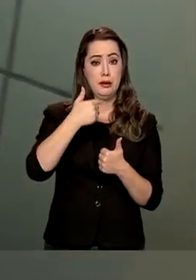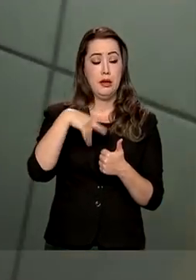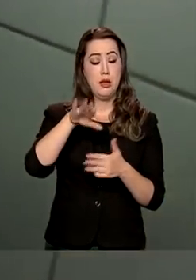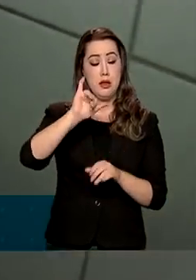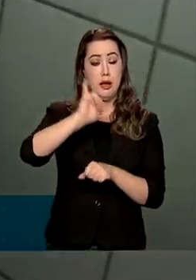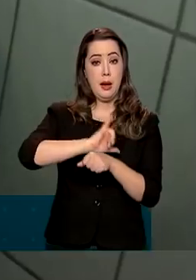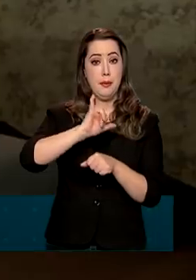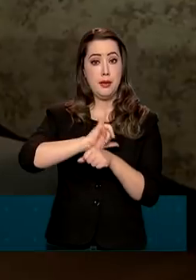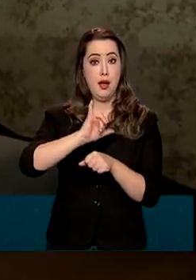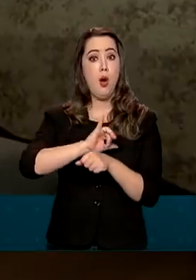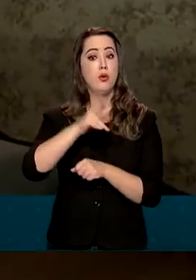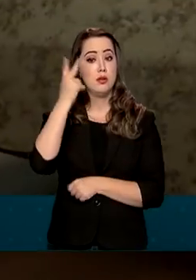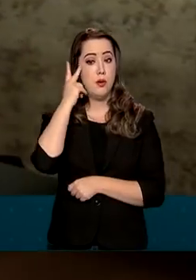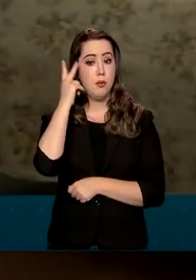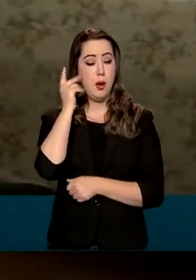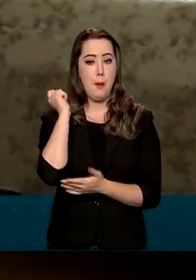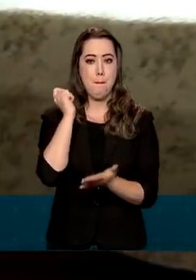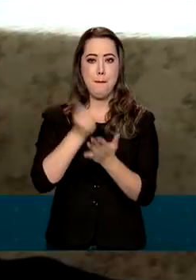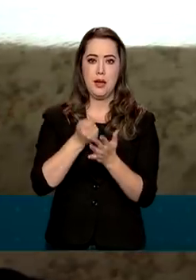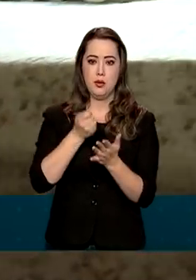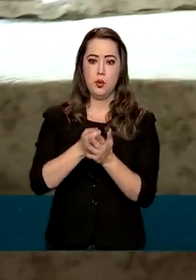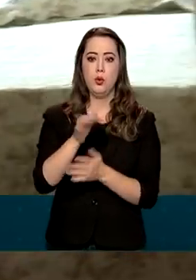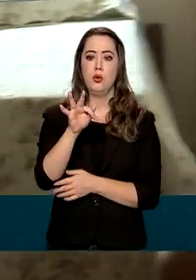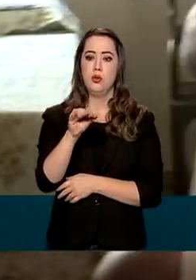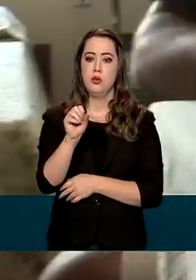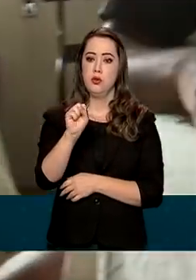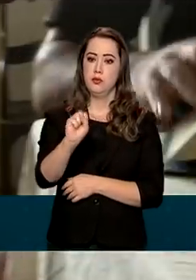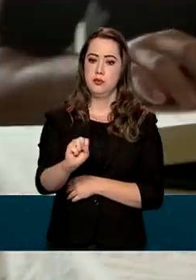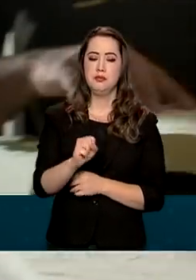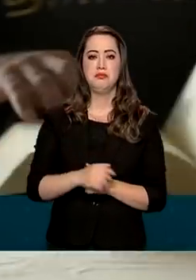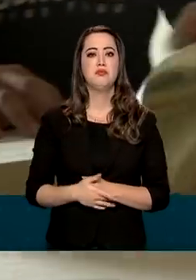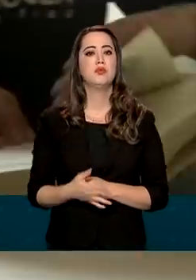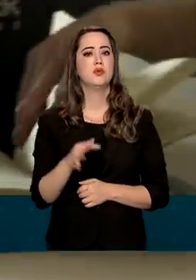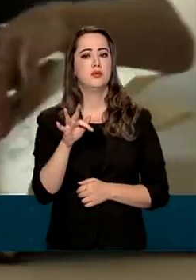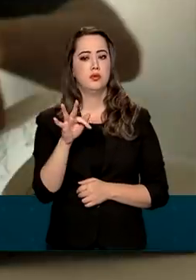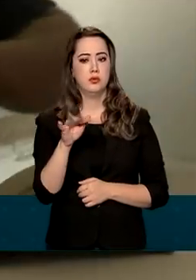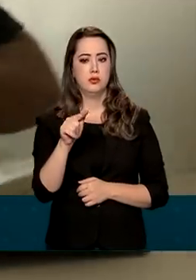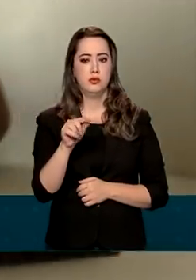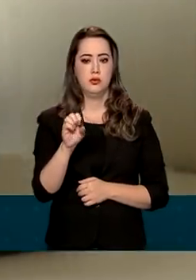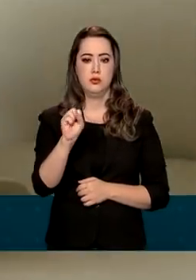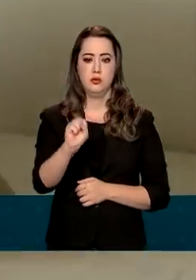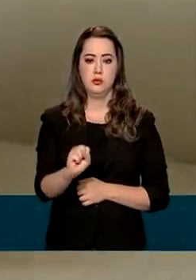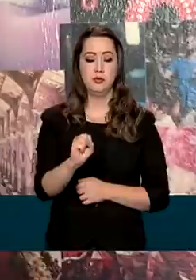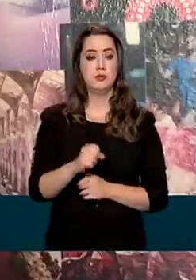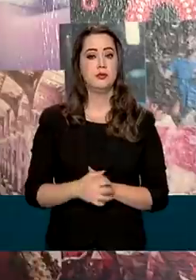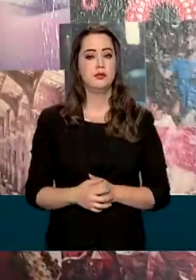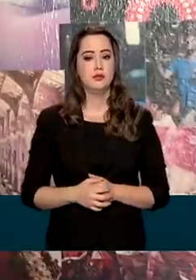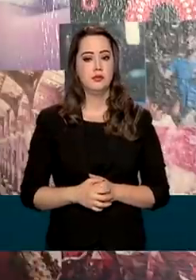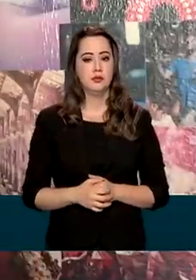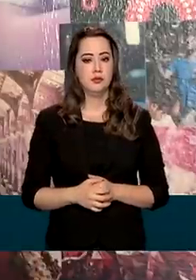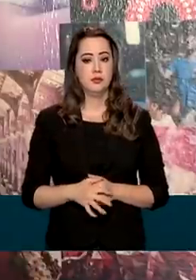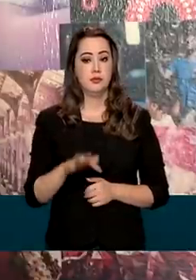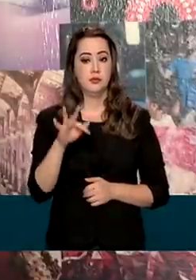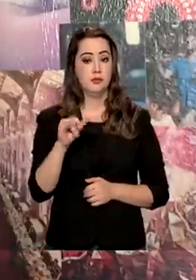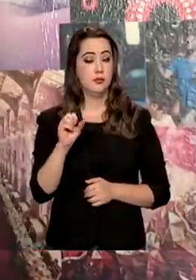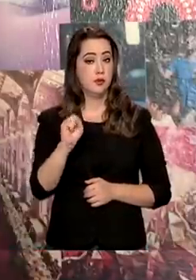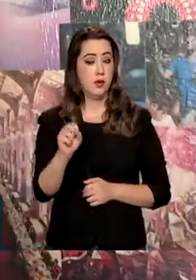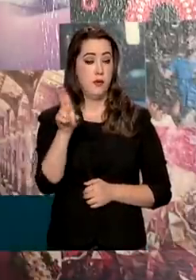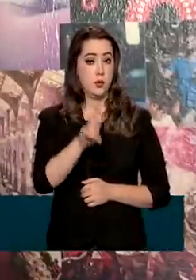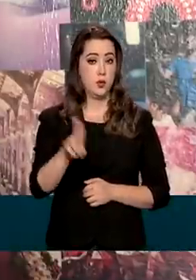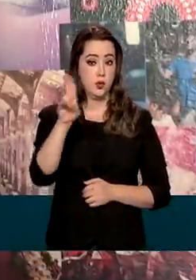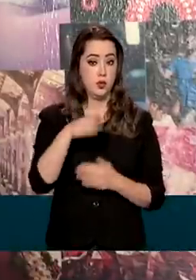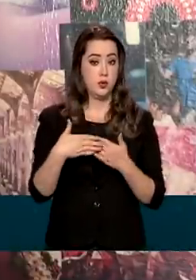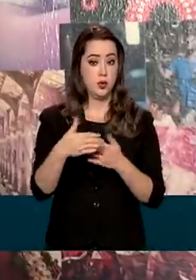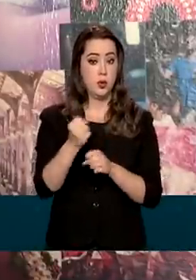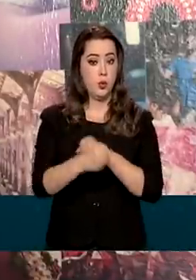2014 e quitada com o saldo do FGTS, o Fundo de Garantia do Tempo de Serviço. O fundo de garantia eu usei a partir